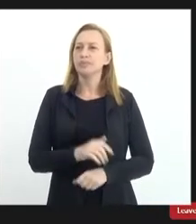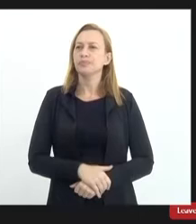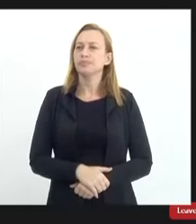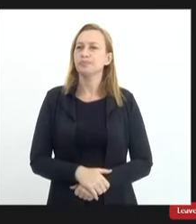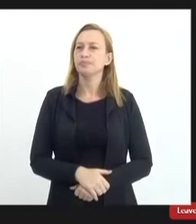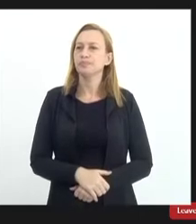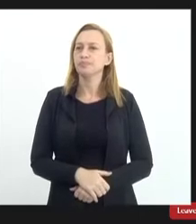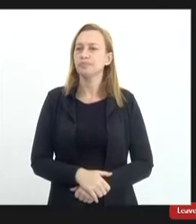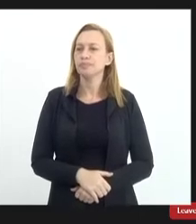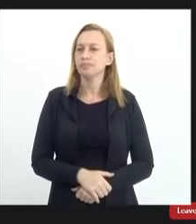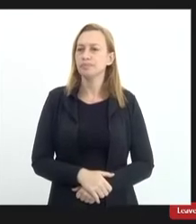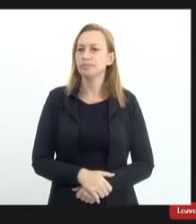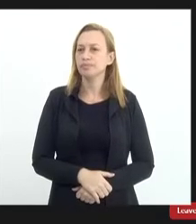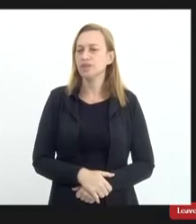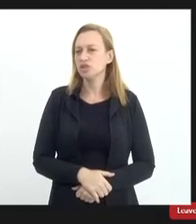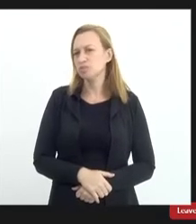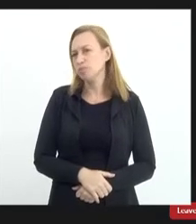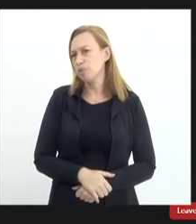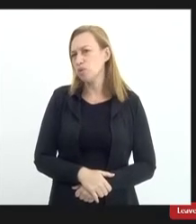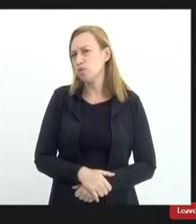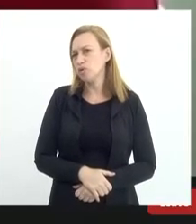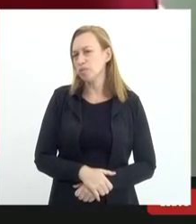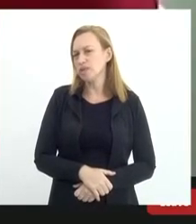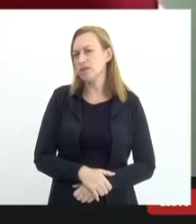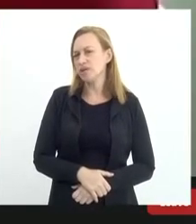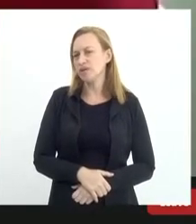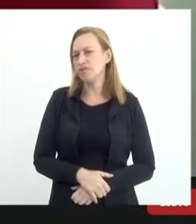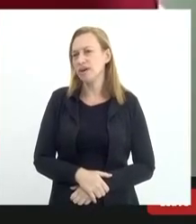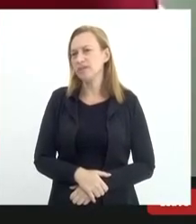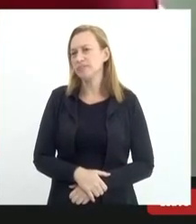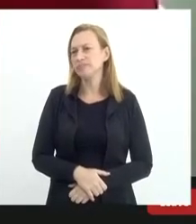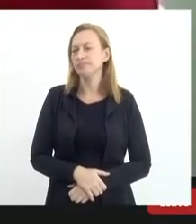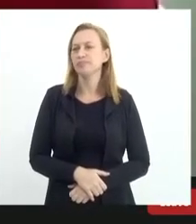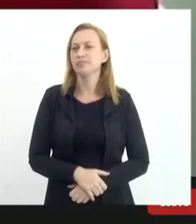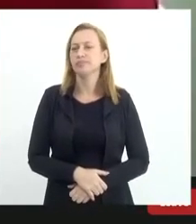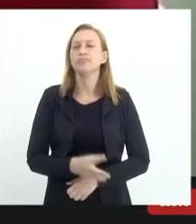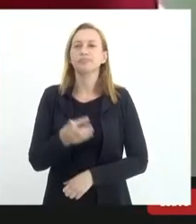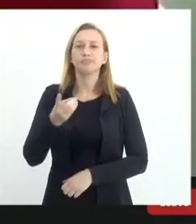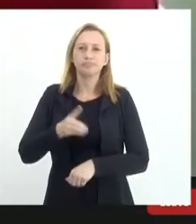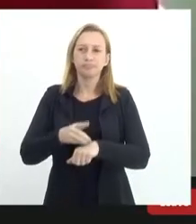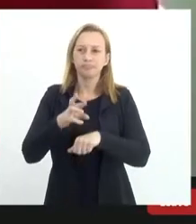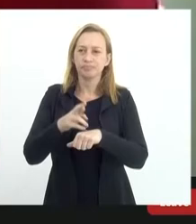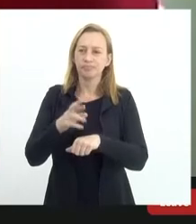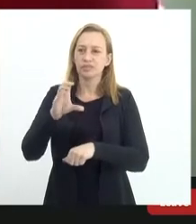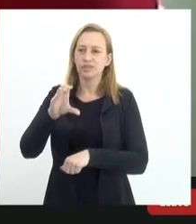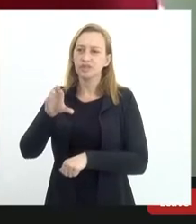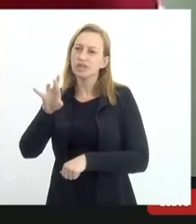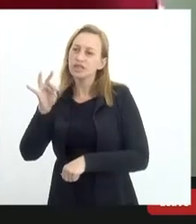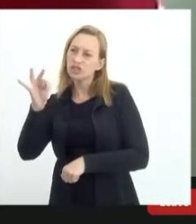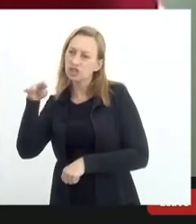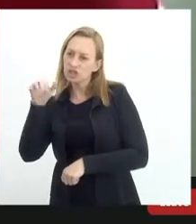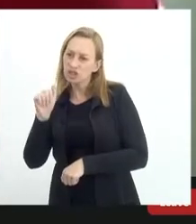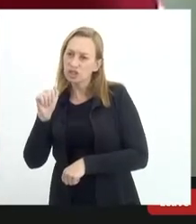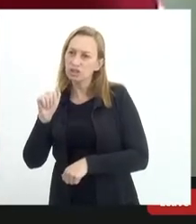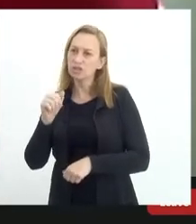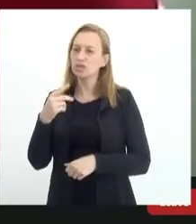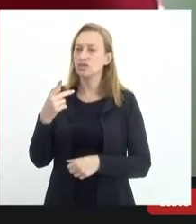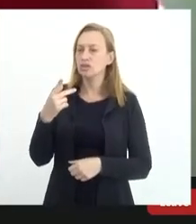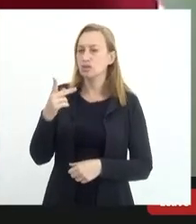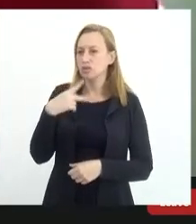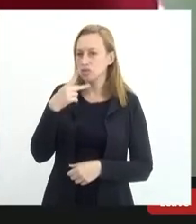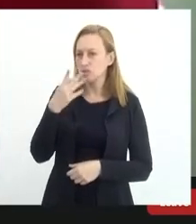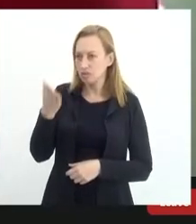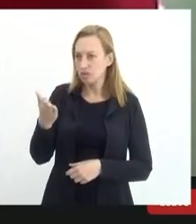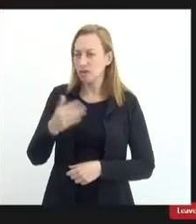Obrigada. doutora Zayga, é sempre bom me ouvir. Doutora Cristina, para suas considerações pelo tempo que julgar